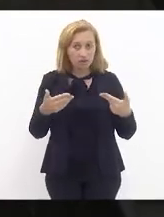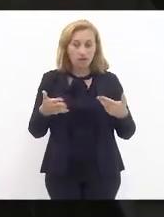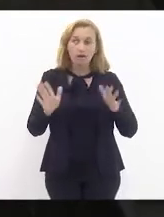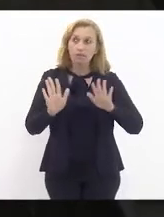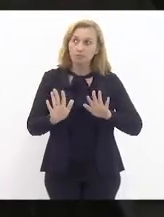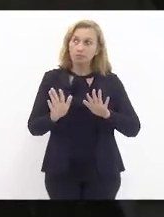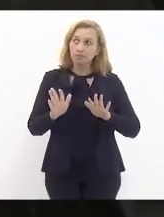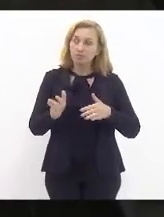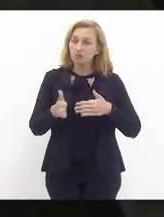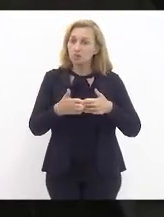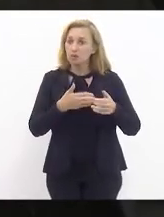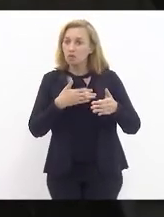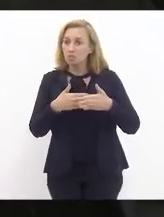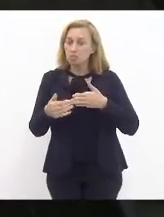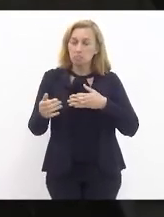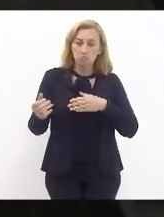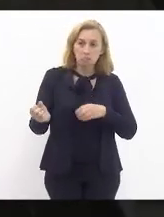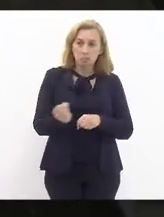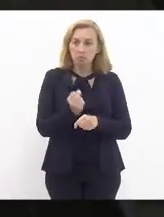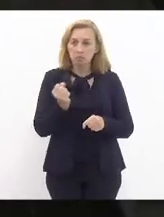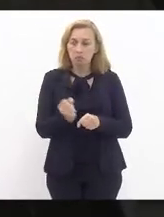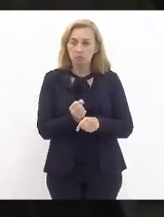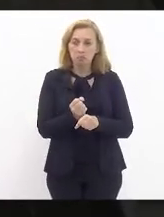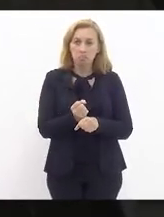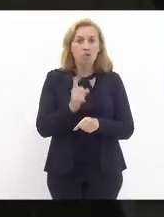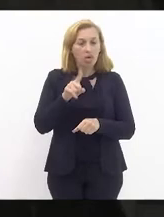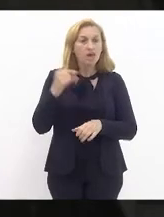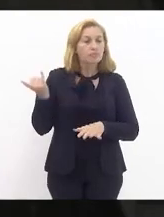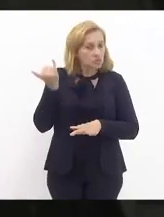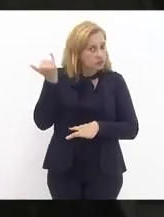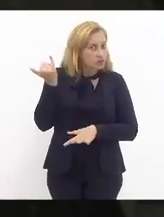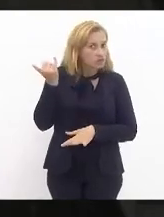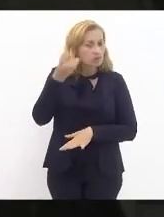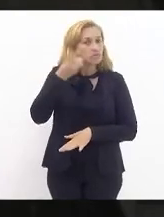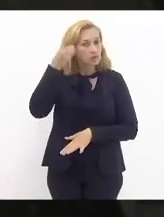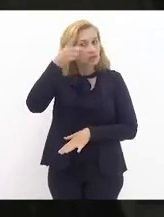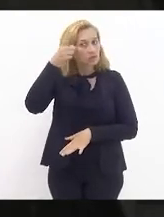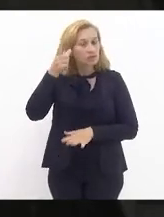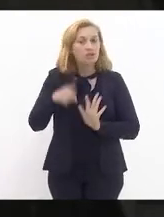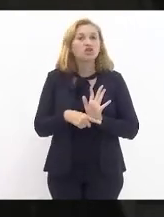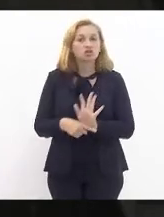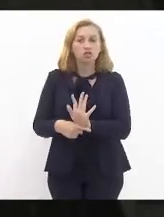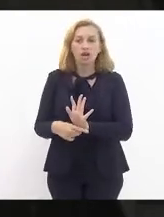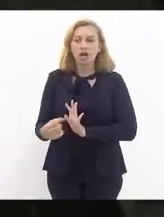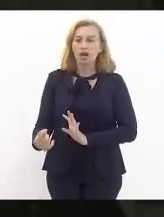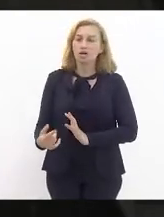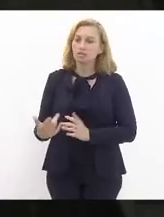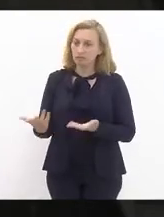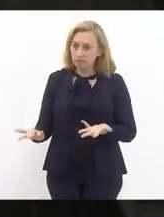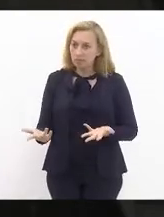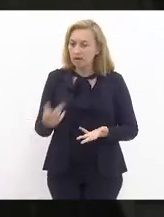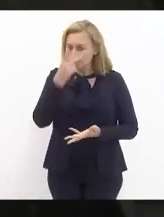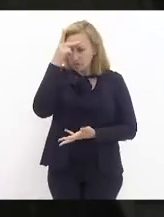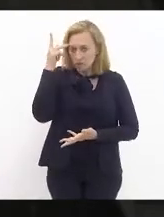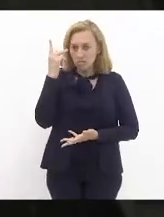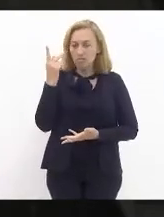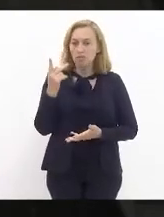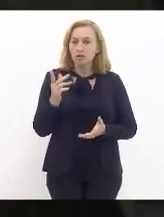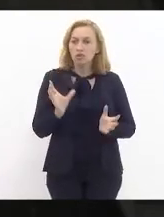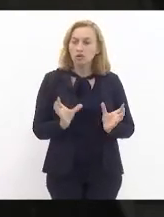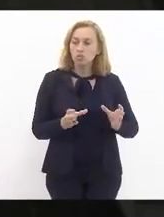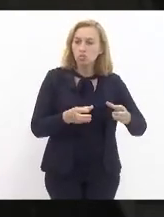intervenção, deputada Lucinha, para mim é importante, porque vai servir alguém, por menor que seja a